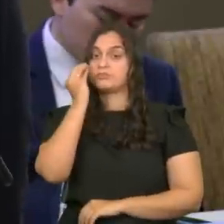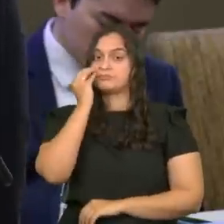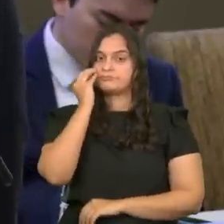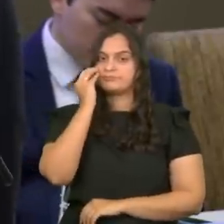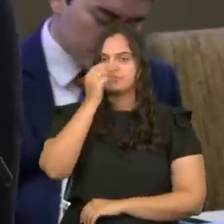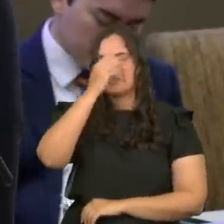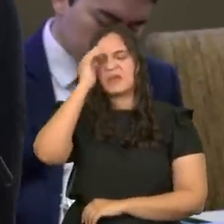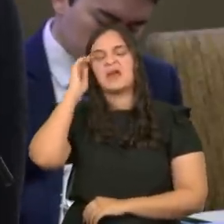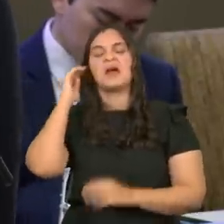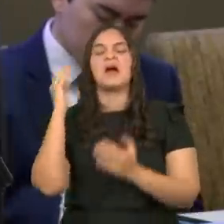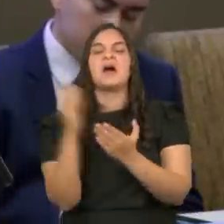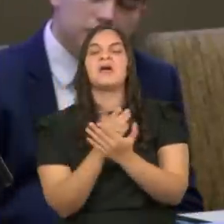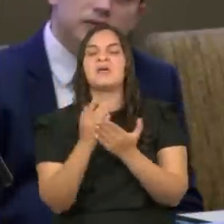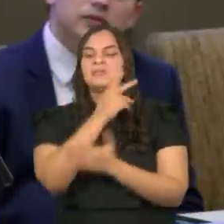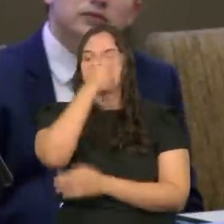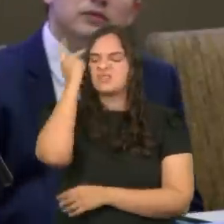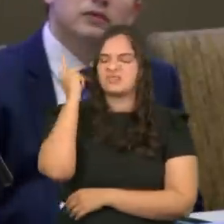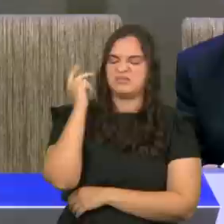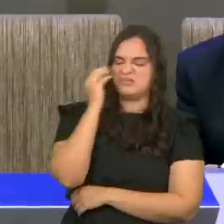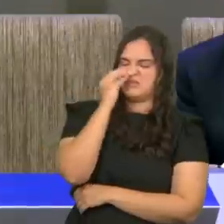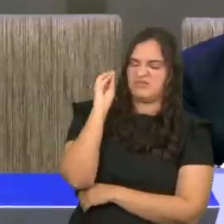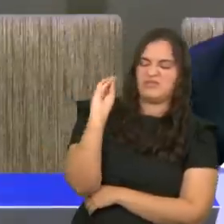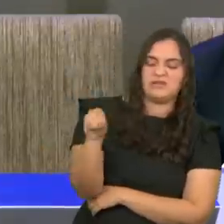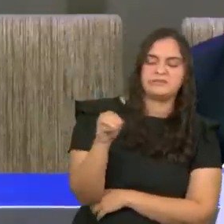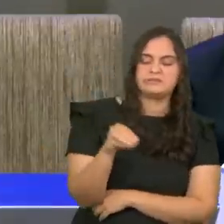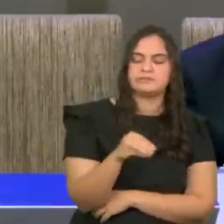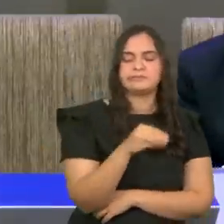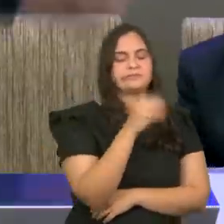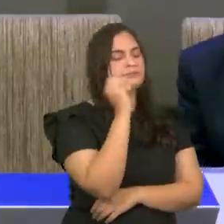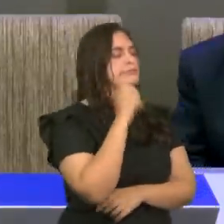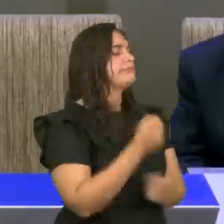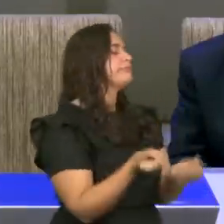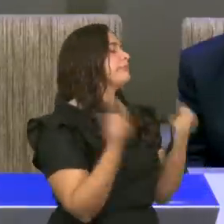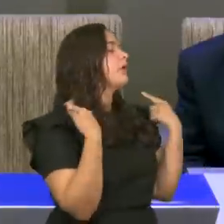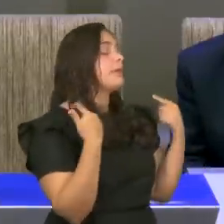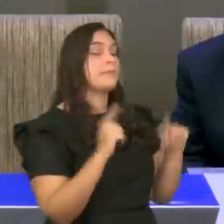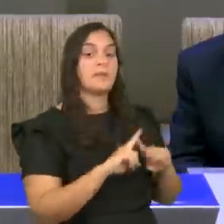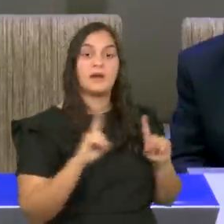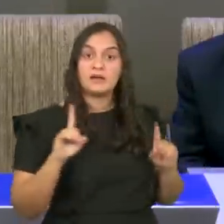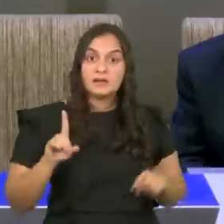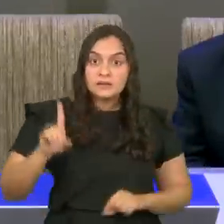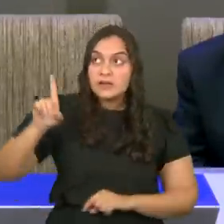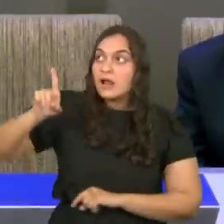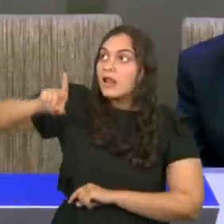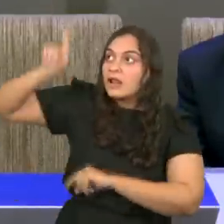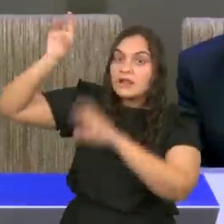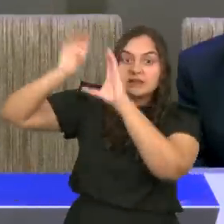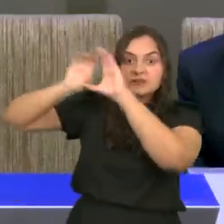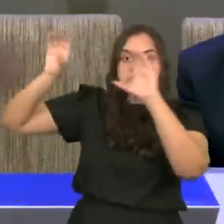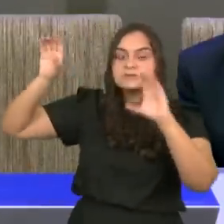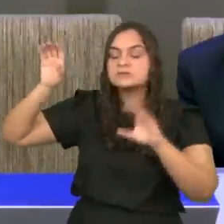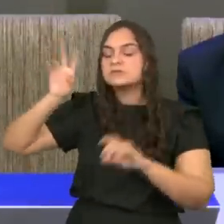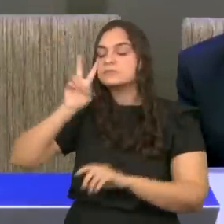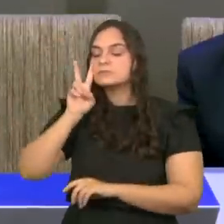valor, outro olha e passa de largo, mas Deus que está lá em cima,